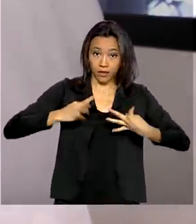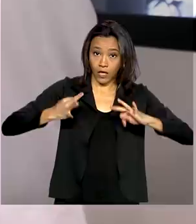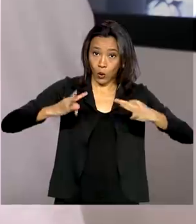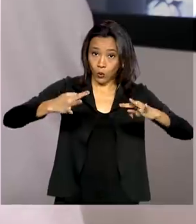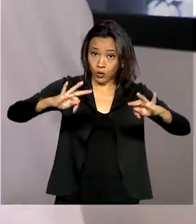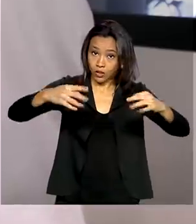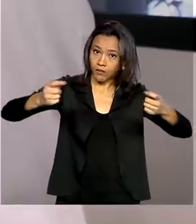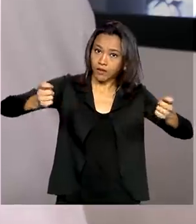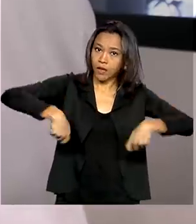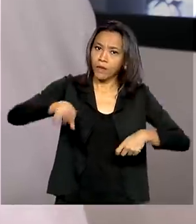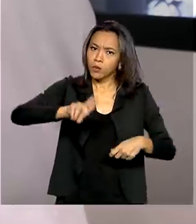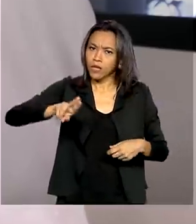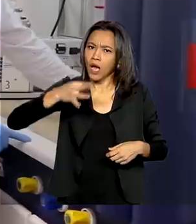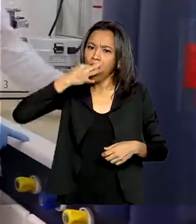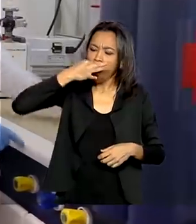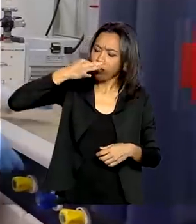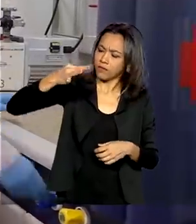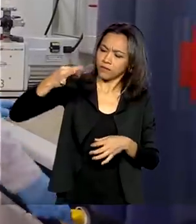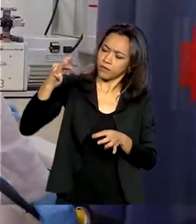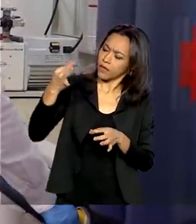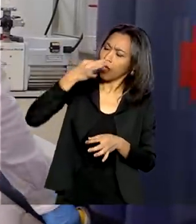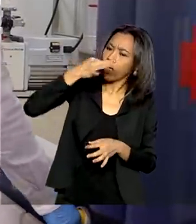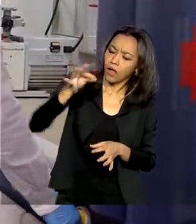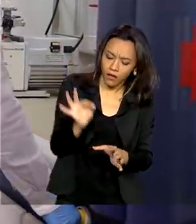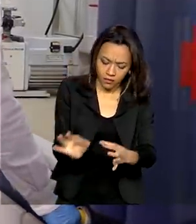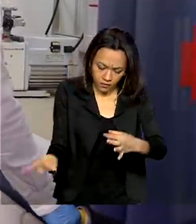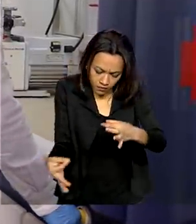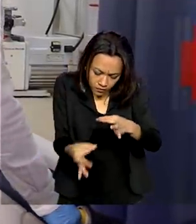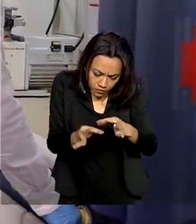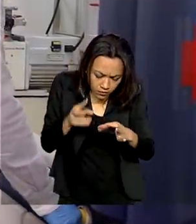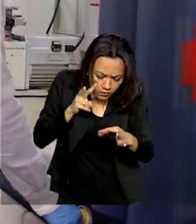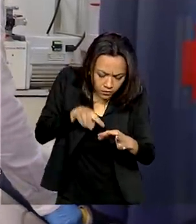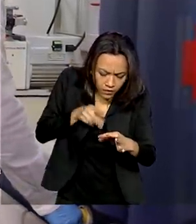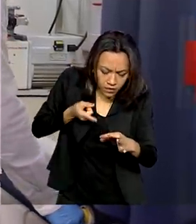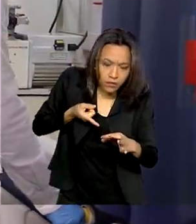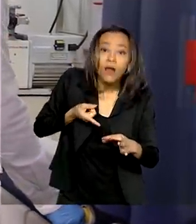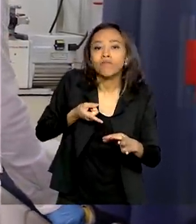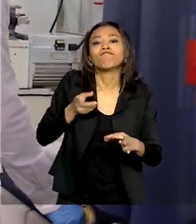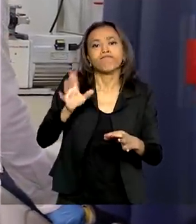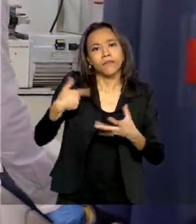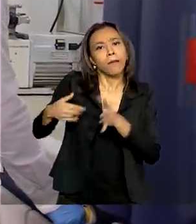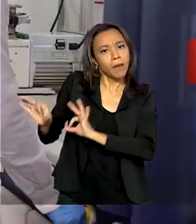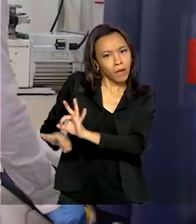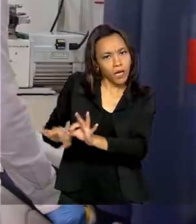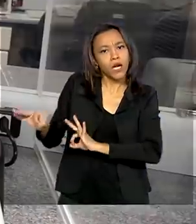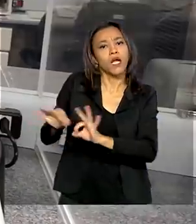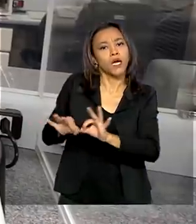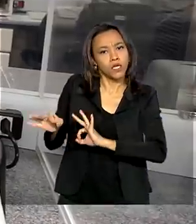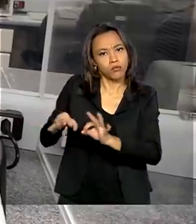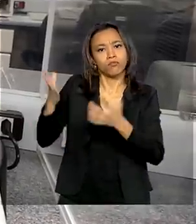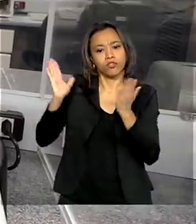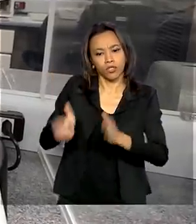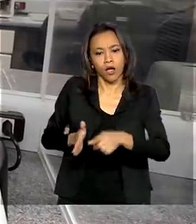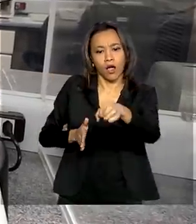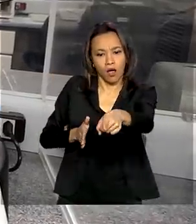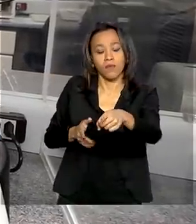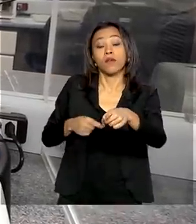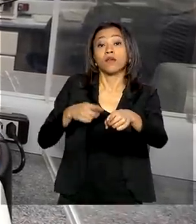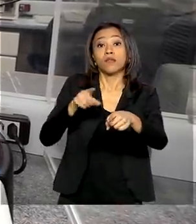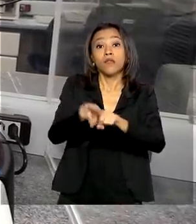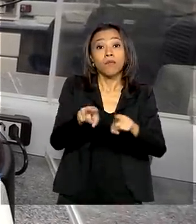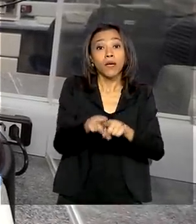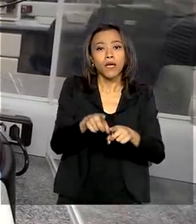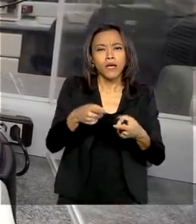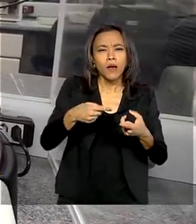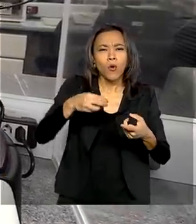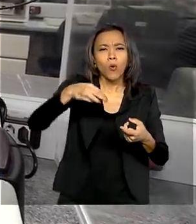saliva se a pessoa está infectada. A máquina já existe e está sendo preparada para começar a trabalhar. Além disso, o mapeamento